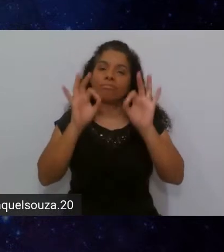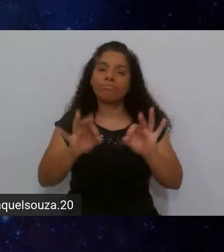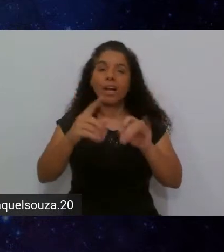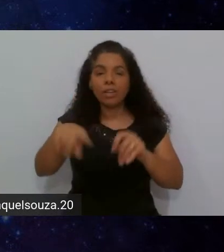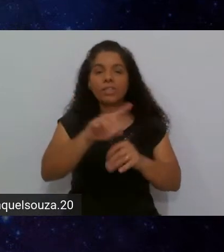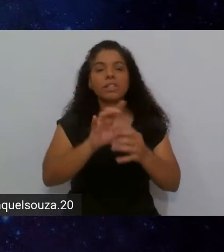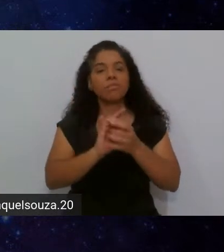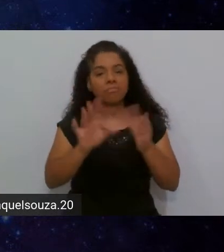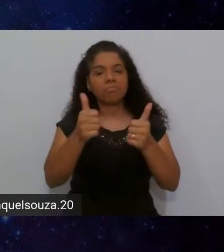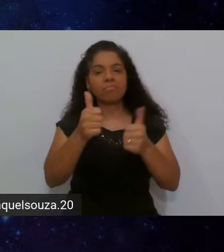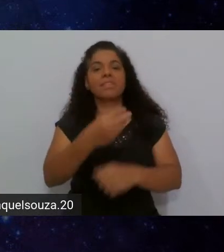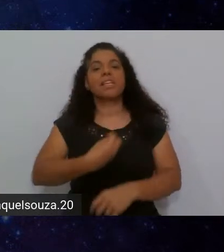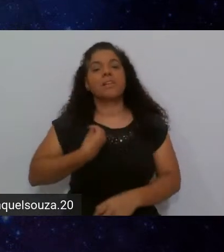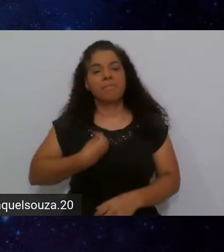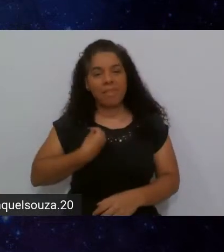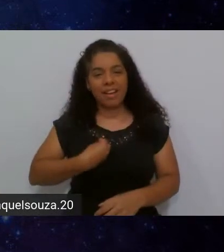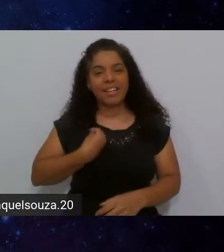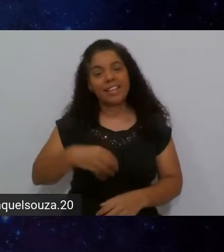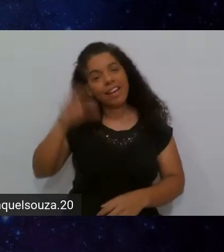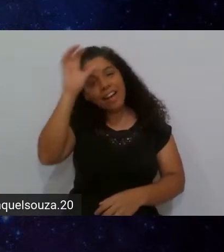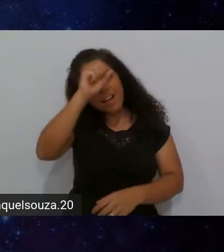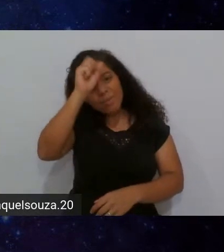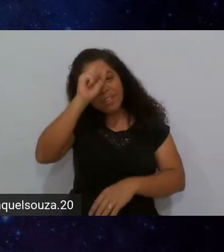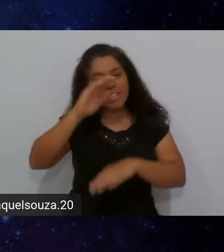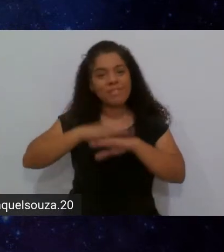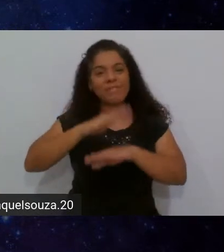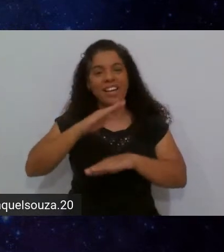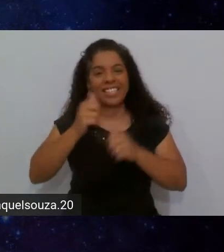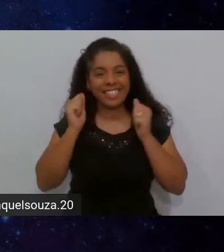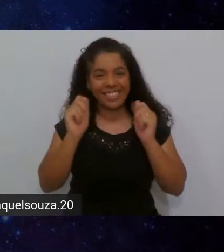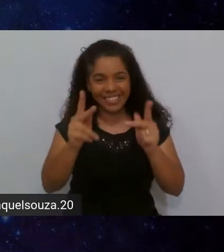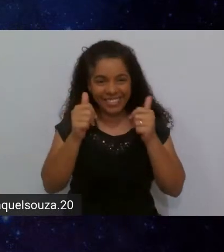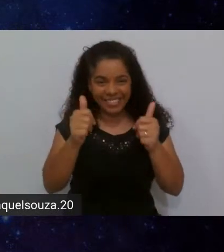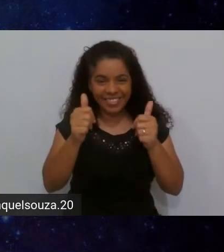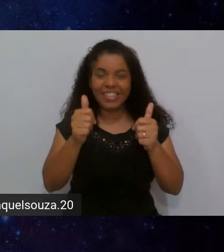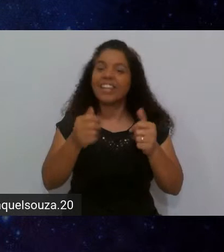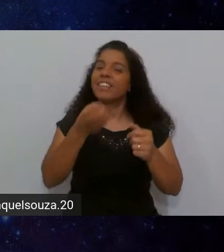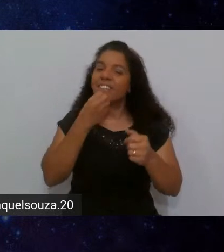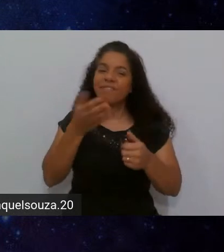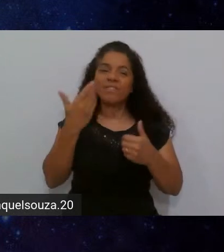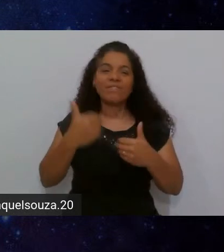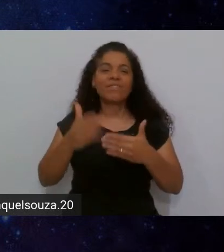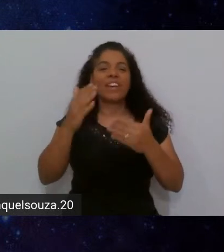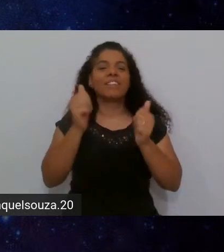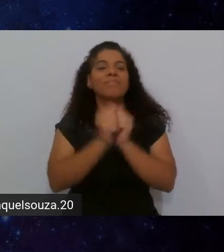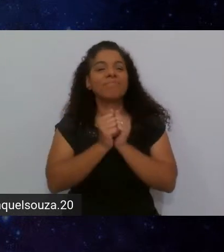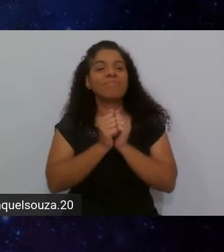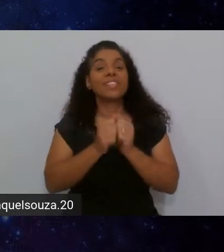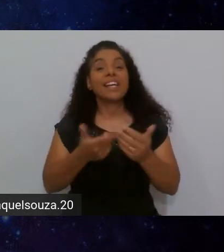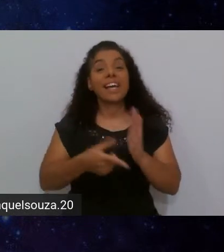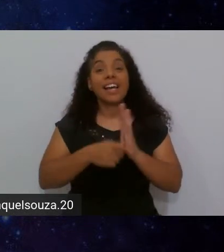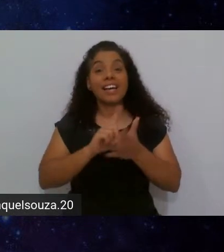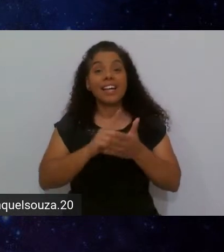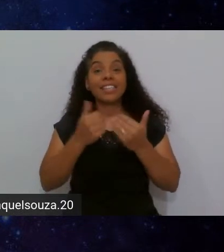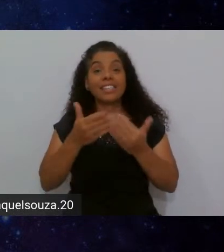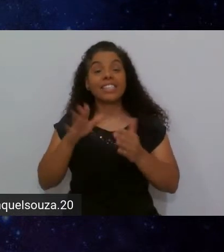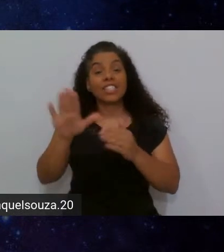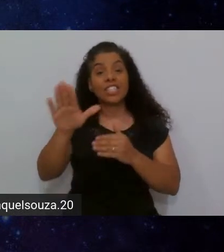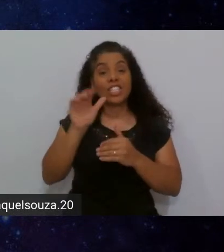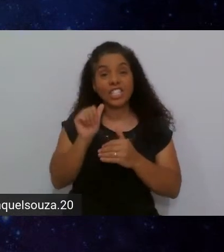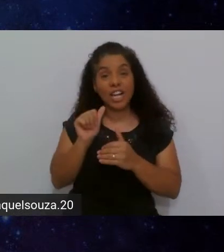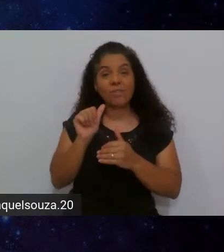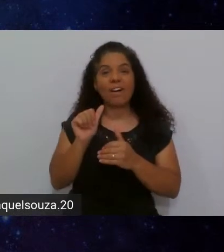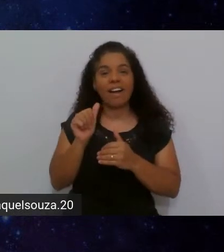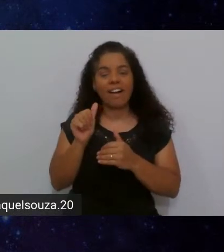participar e aprender muito mais, ok? Show de bola! Bem, para que a gente, antes que eu possa chamar aqui,